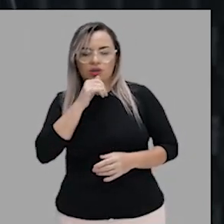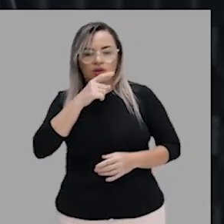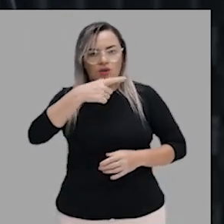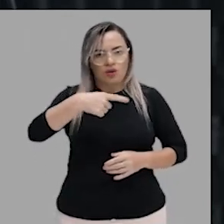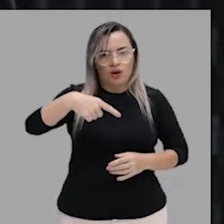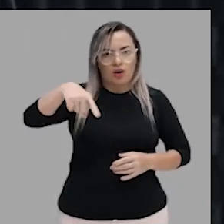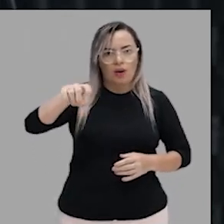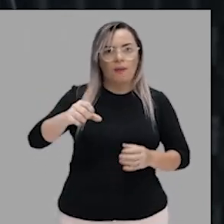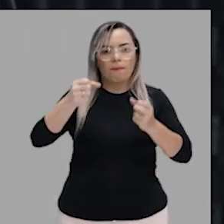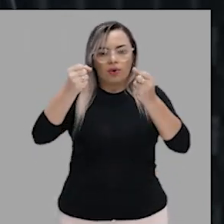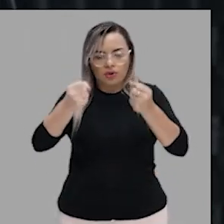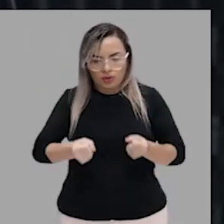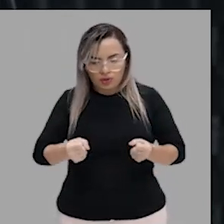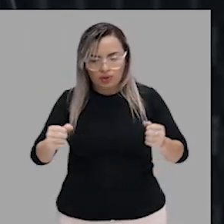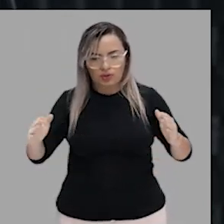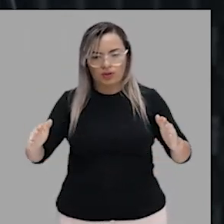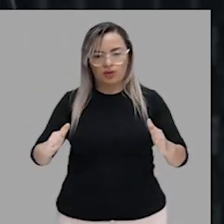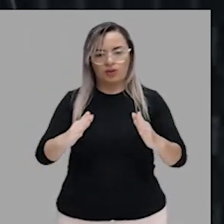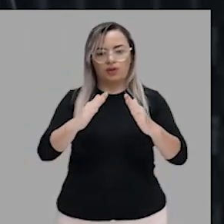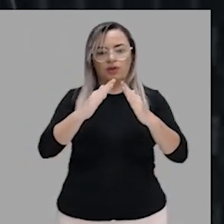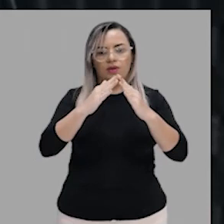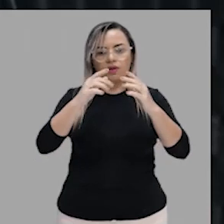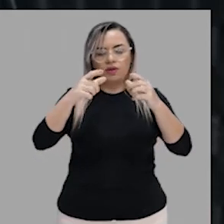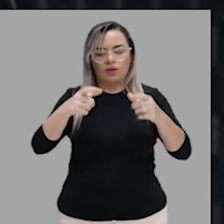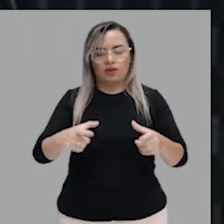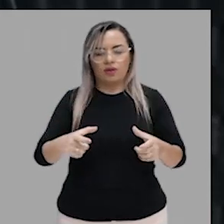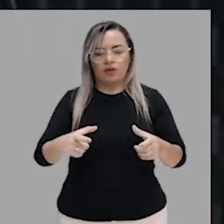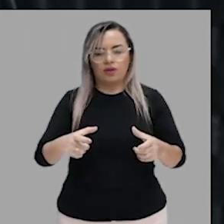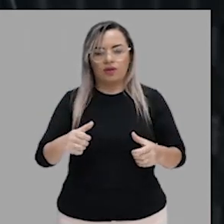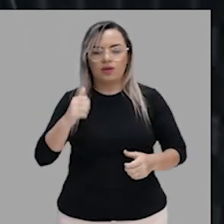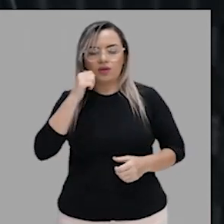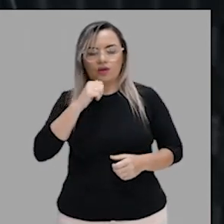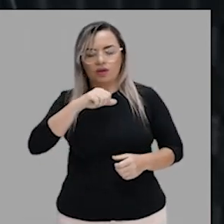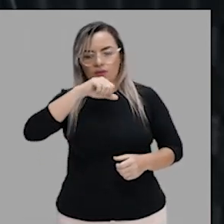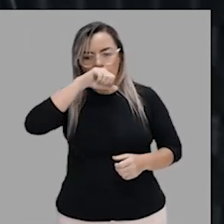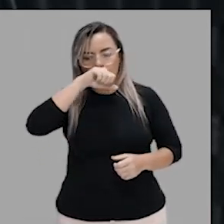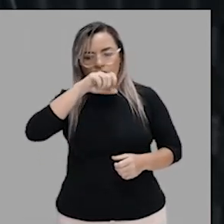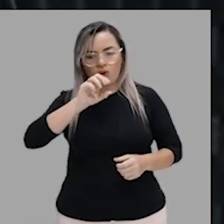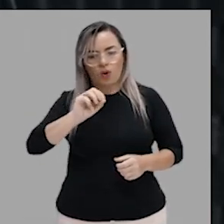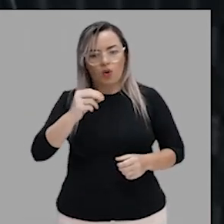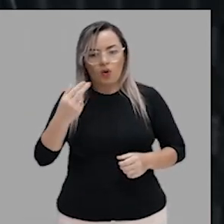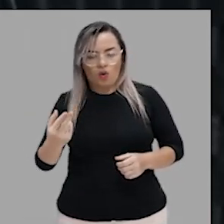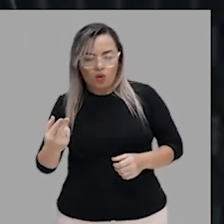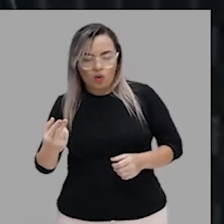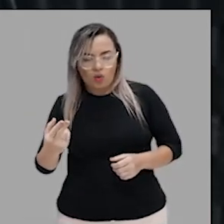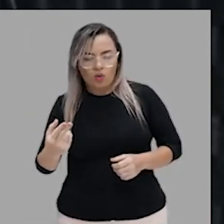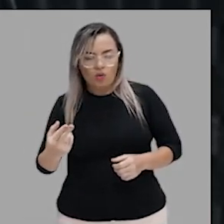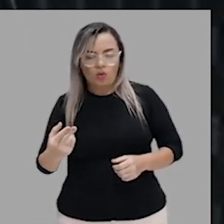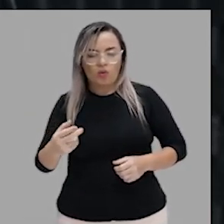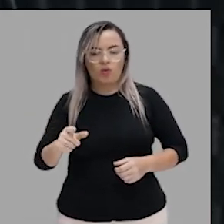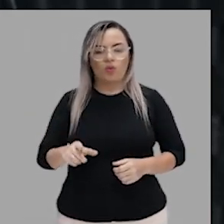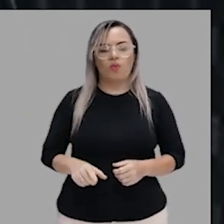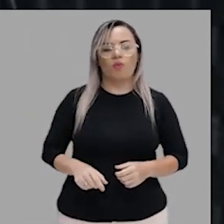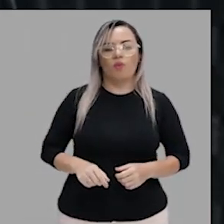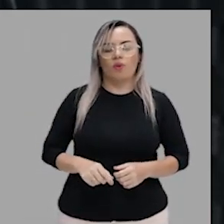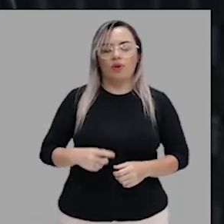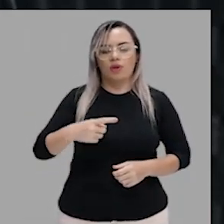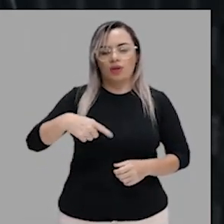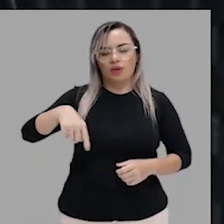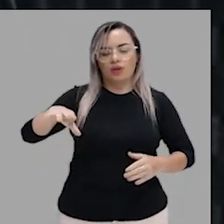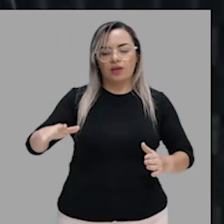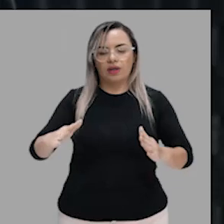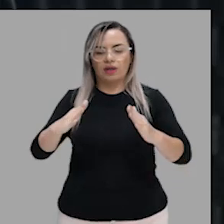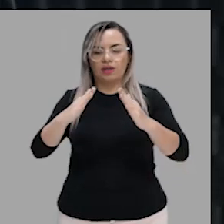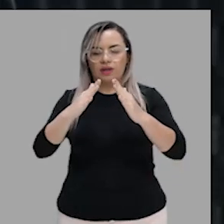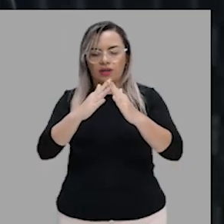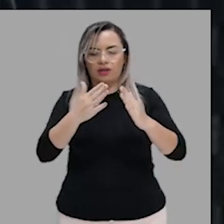mãe, à casa de uma amiga. Então, se eu me dirigir à casa que não é minha, eu vou usar a preposição A. A língua portuguesa tem